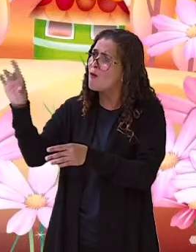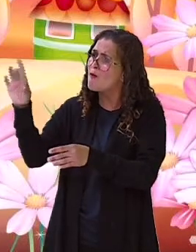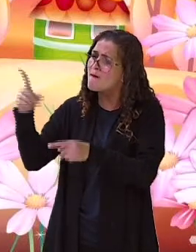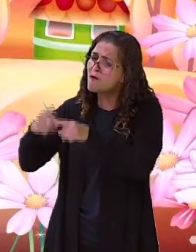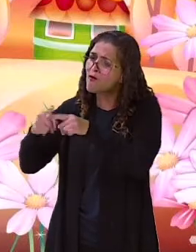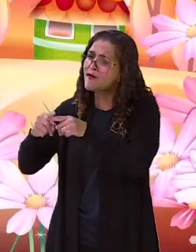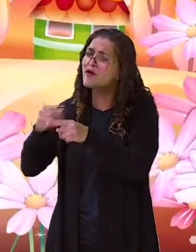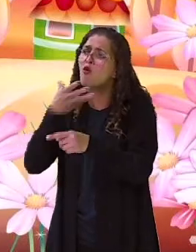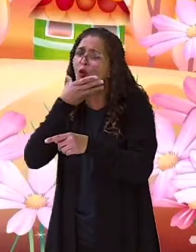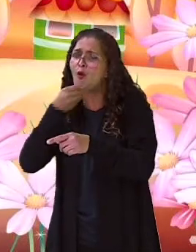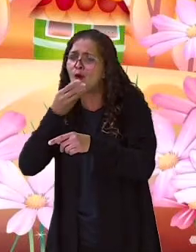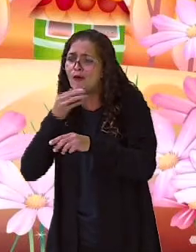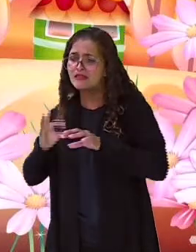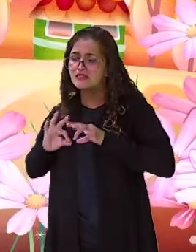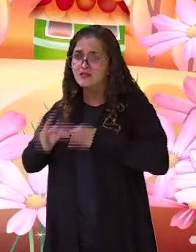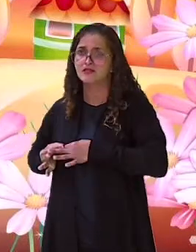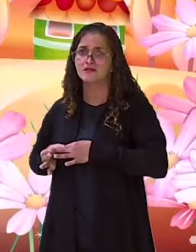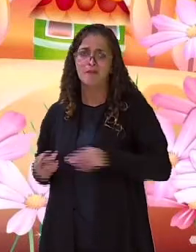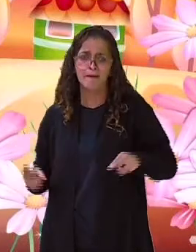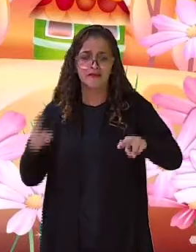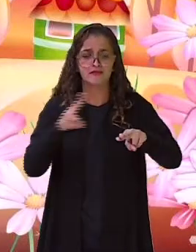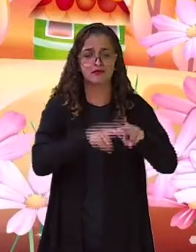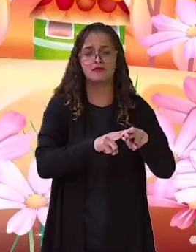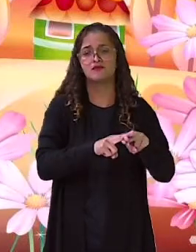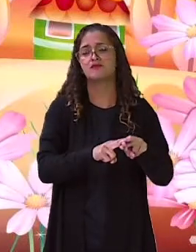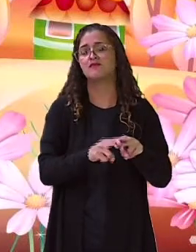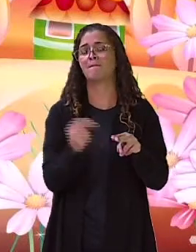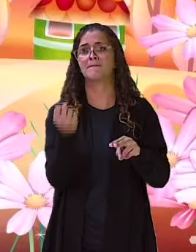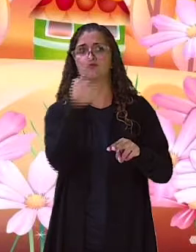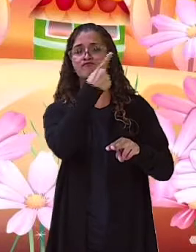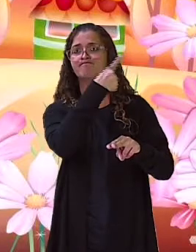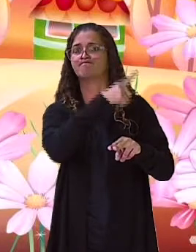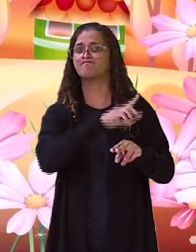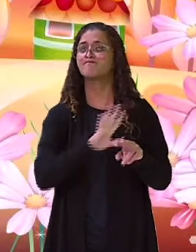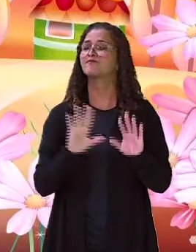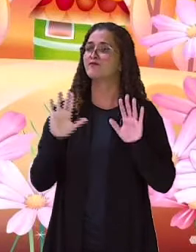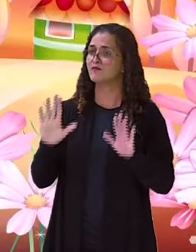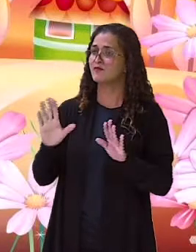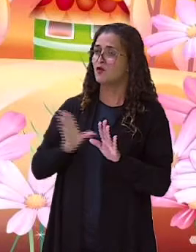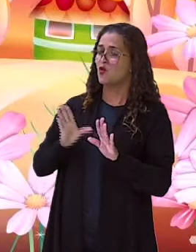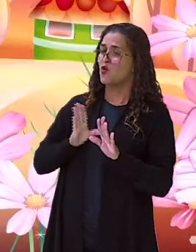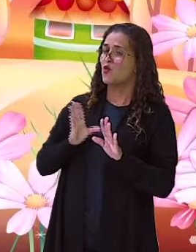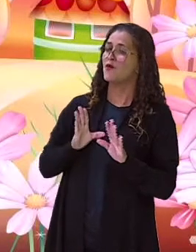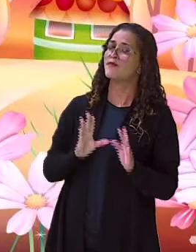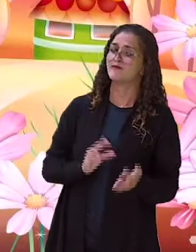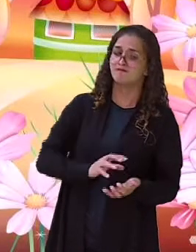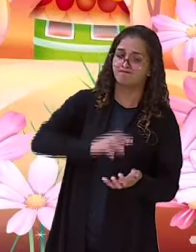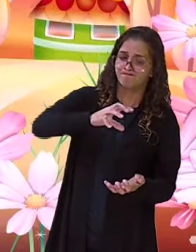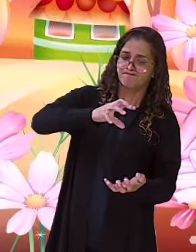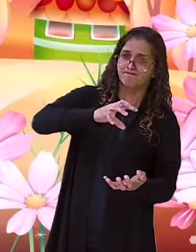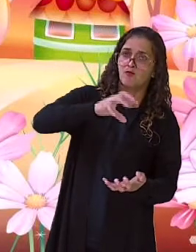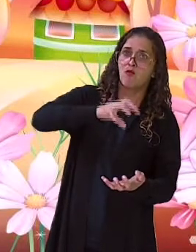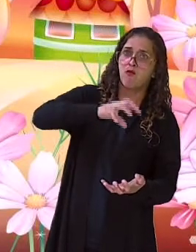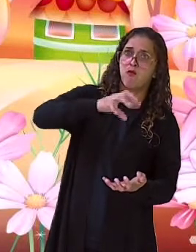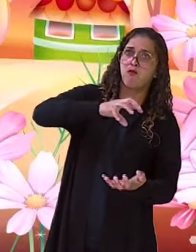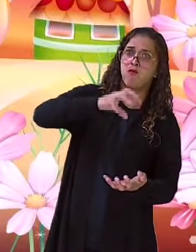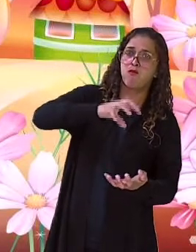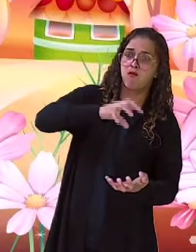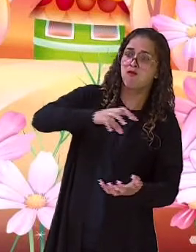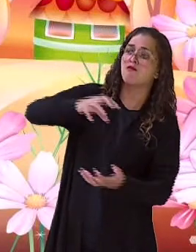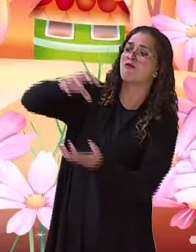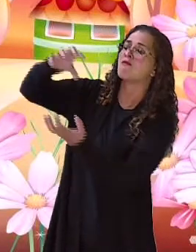chega. Deu um saco cheio de moedas de ouro. O sujeito ficou até meio